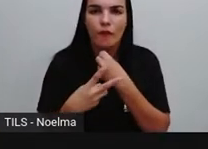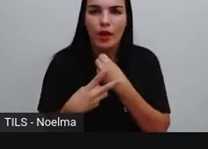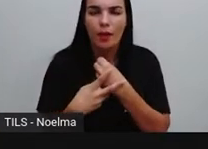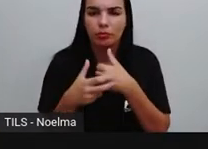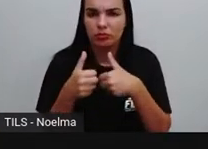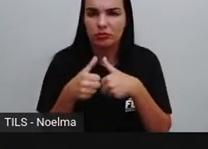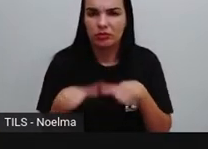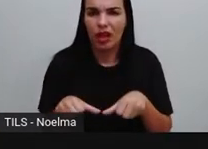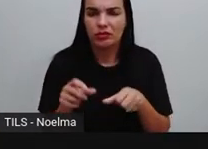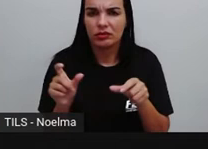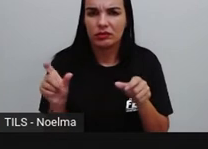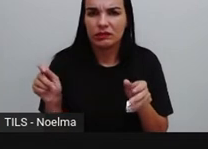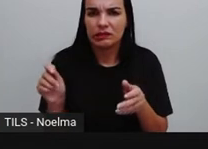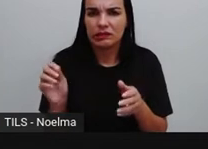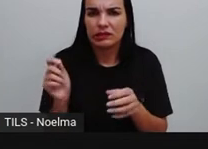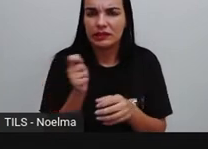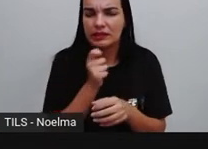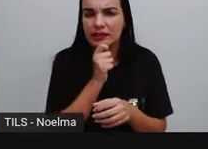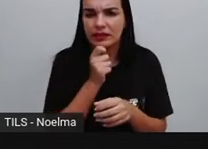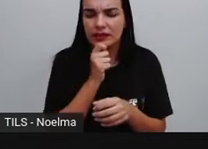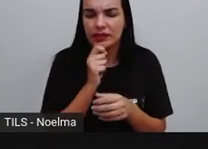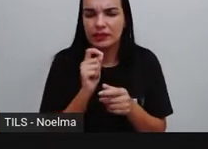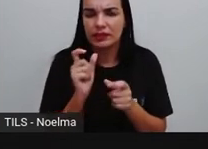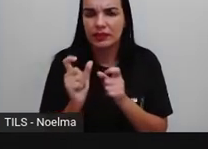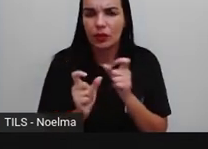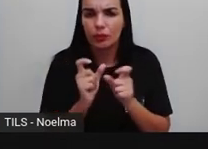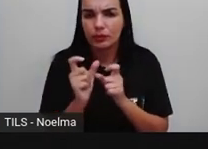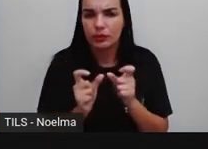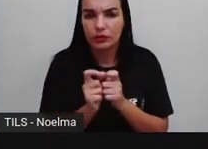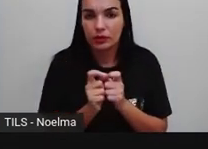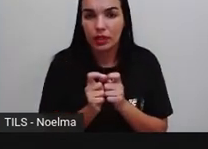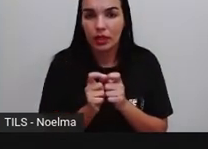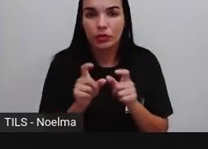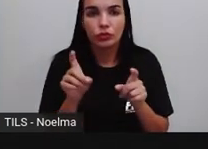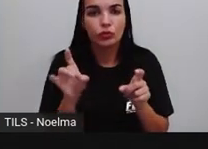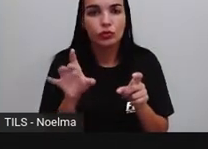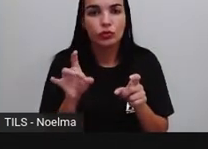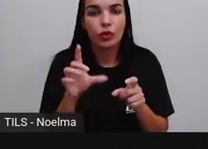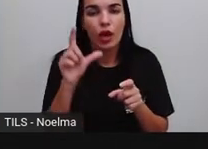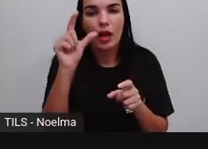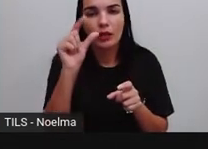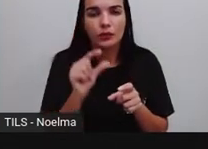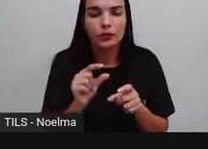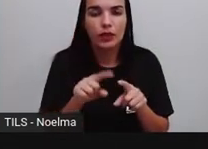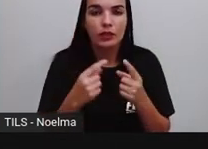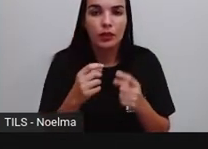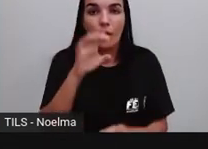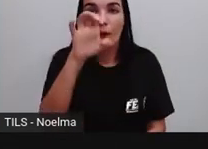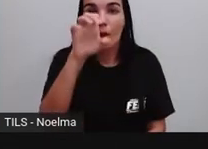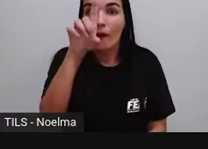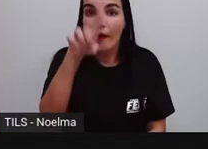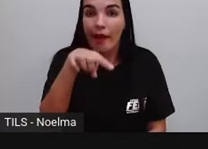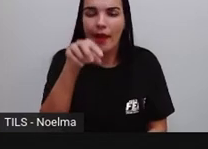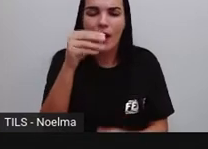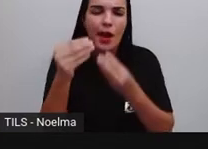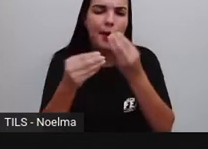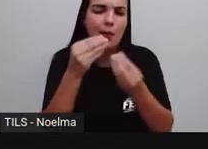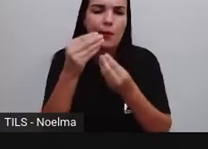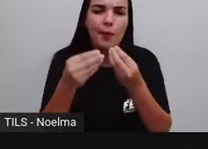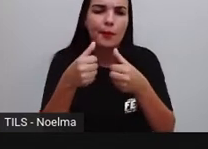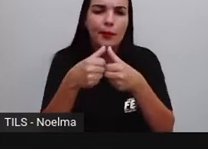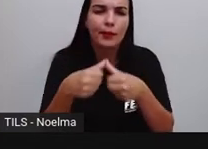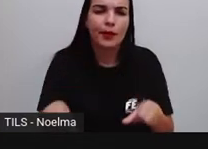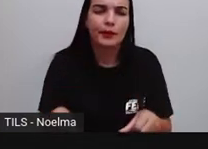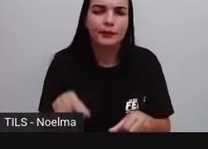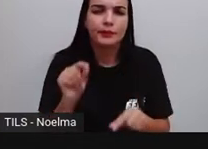infinitivo, reduzir está no infinitivo, mas o é e o ingerem não. E como é que ficaria esses verbos, né? Neste caso,